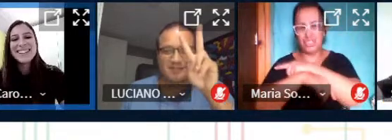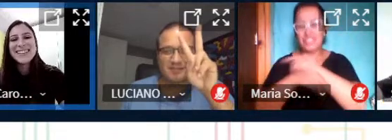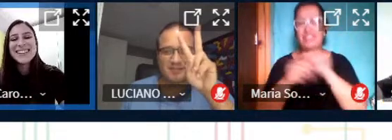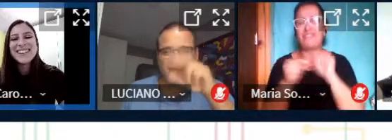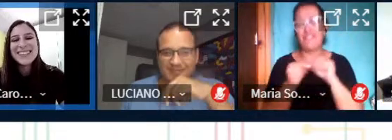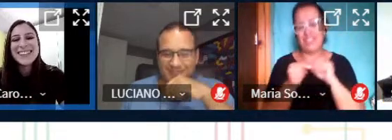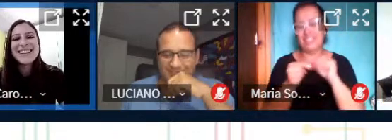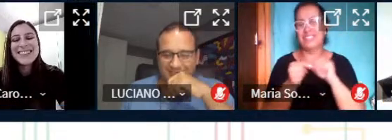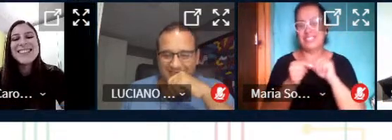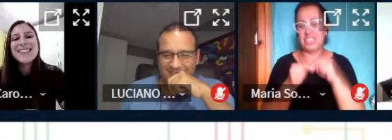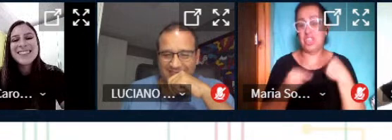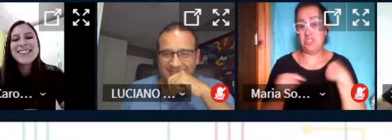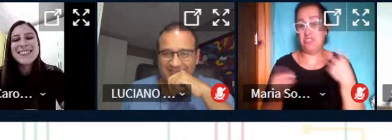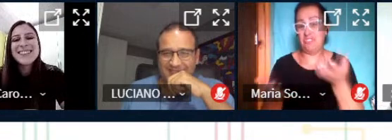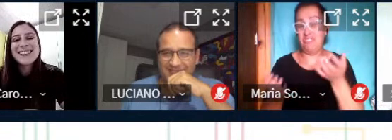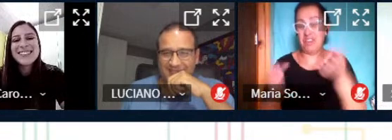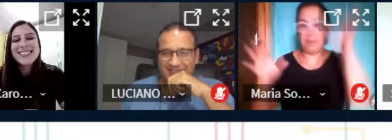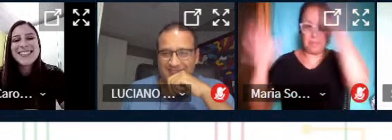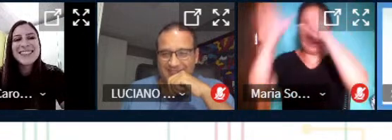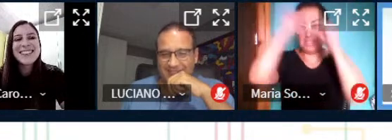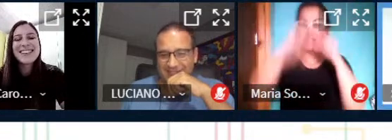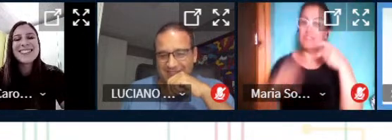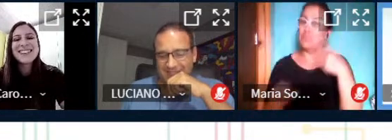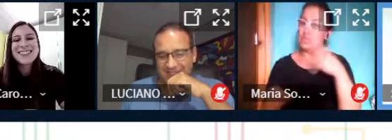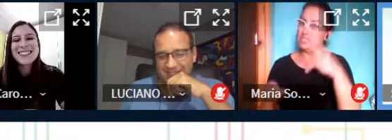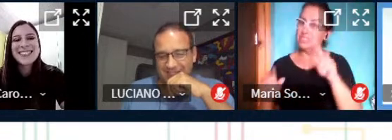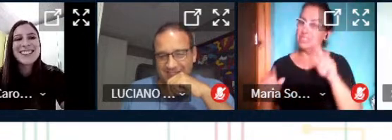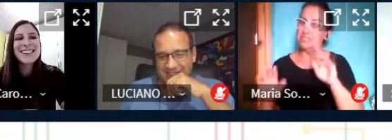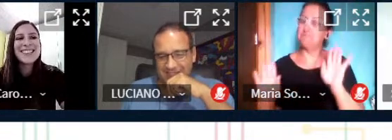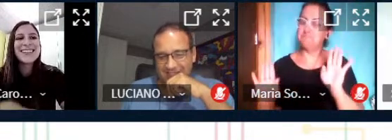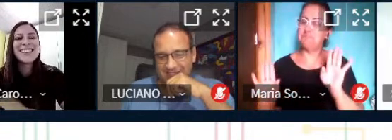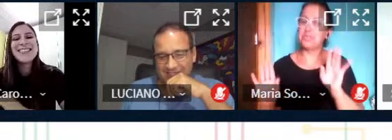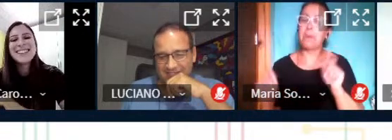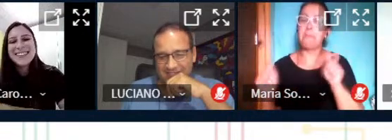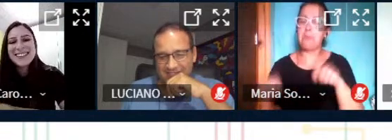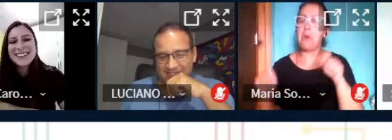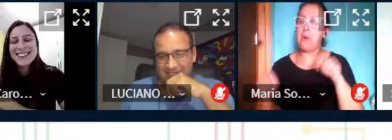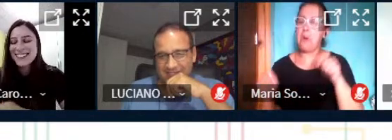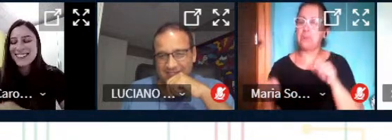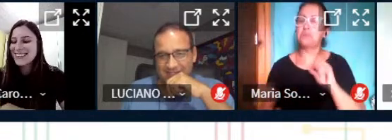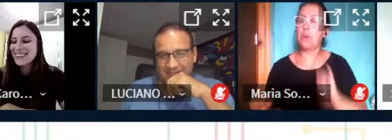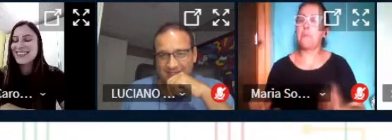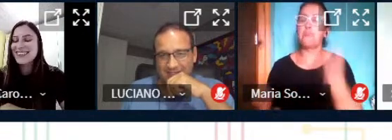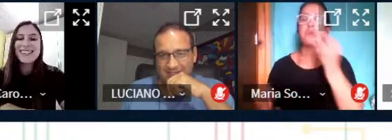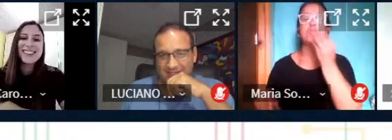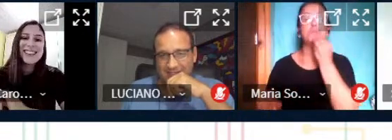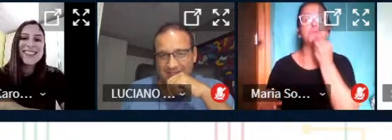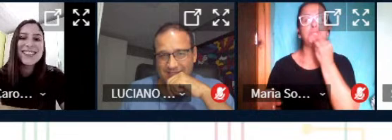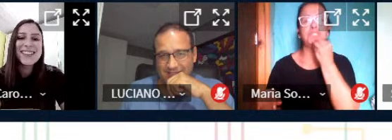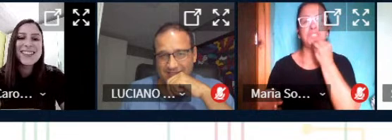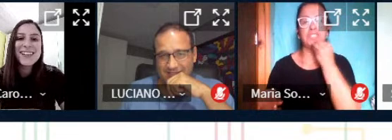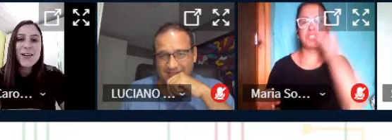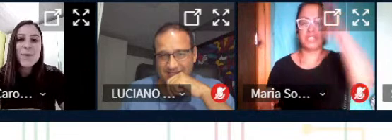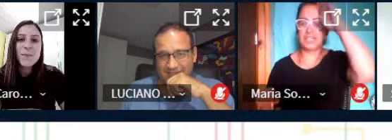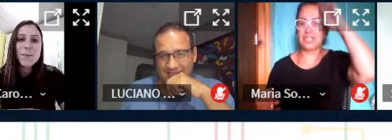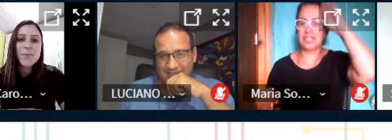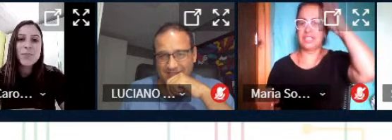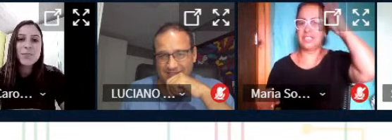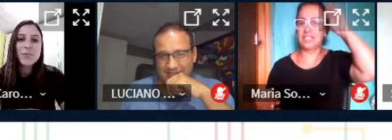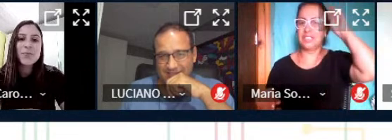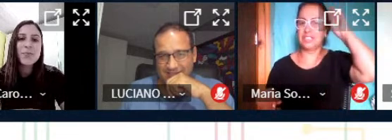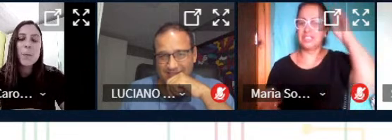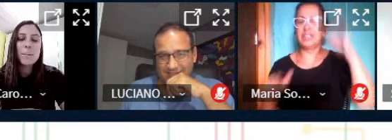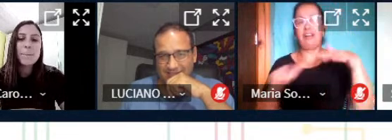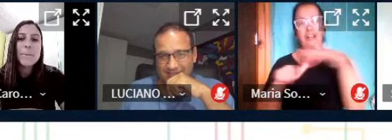certeza o ser gay vai me oferecer essa oportunidade junto aos acadêmicos né porque agora também estou adentrando essa área